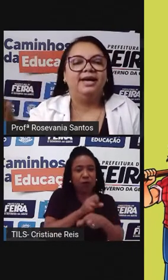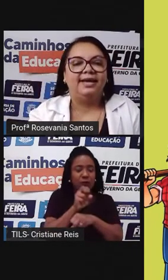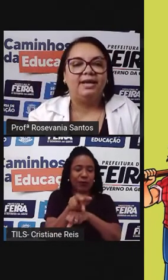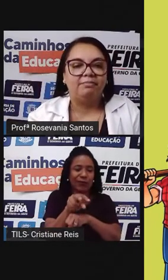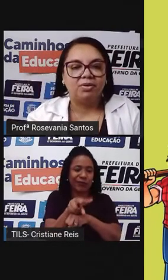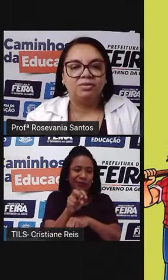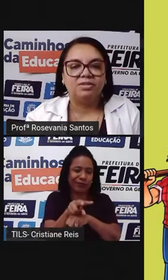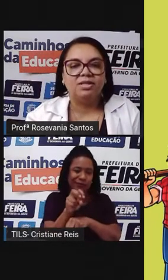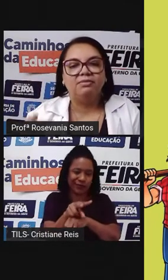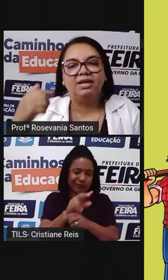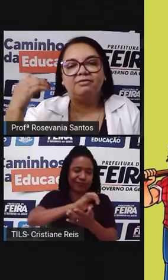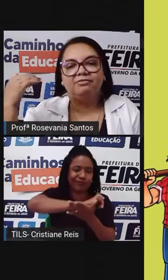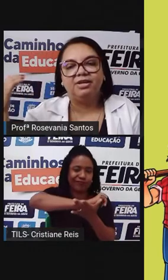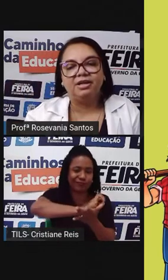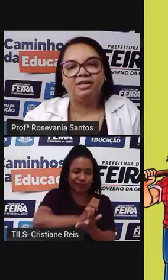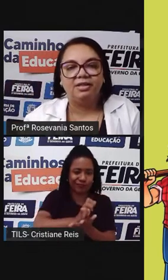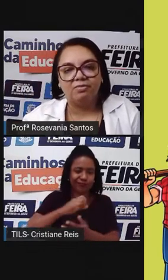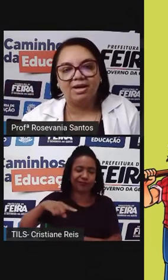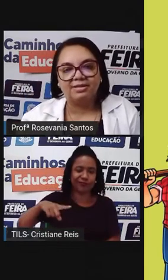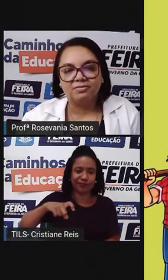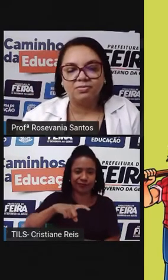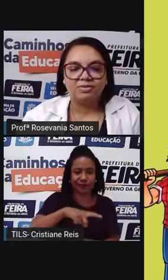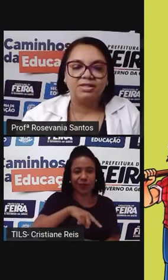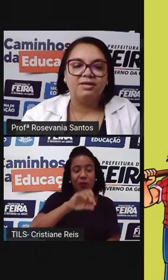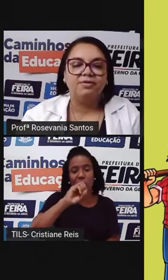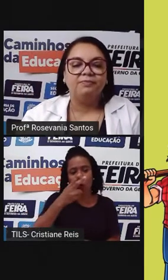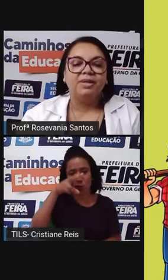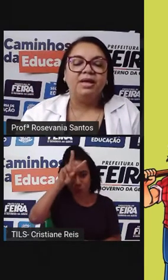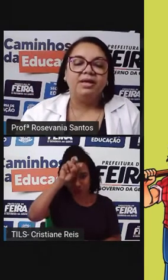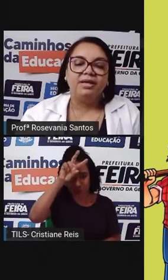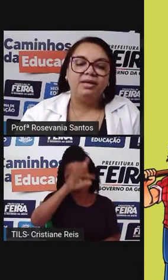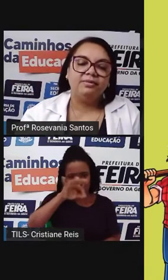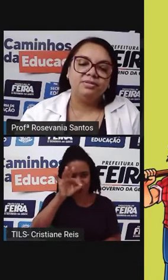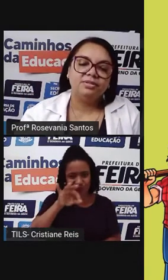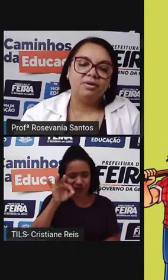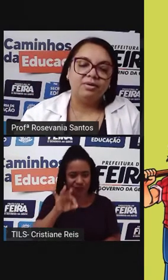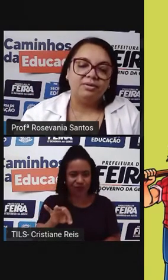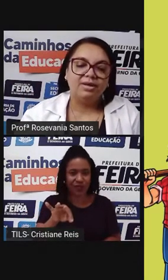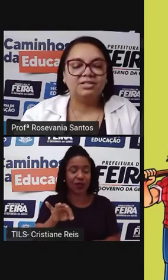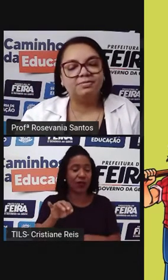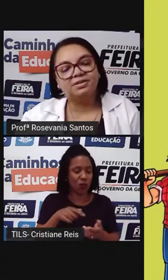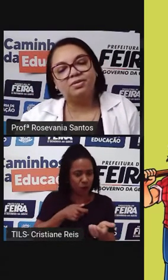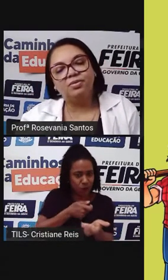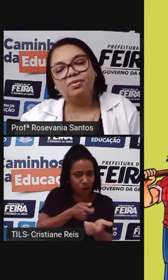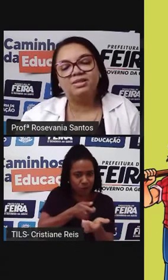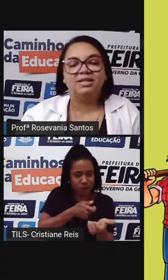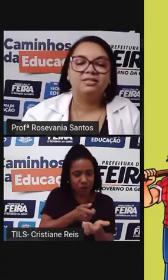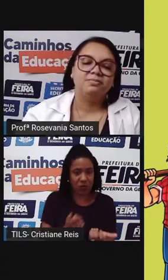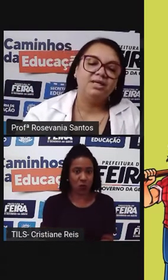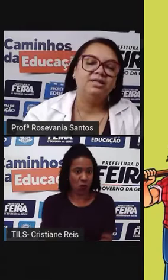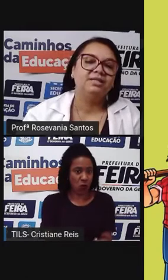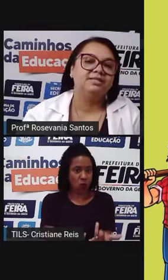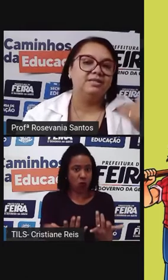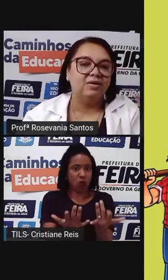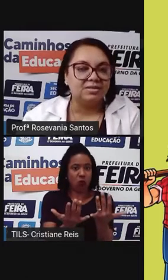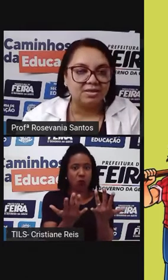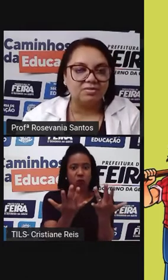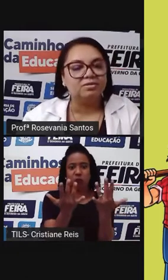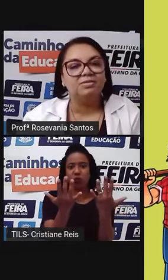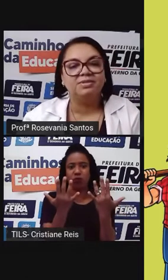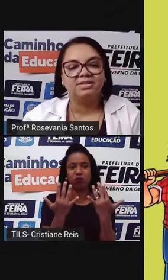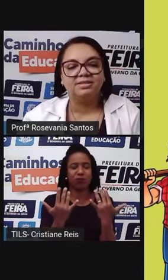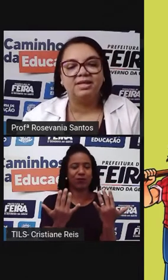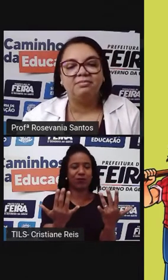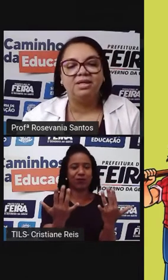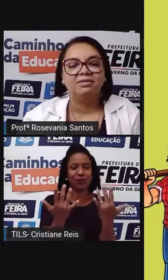que aquela produção, ela venha a render o máximo possível. E o solo, as pessoas, as plantas e nós que